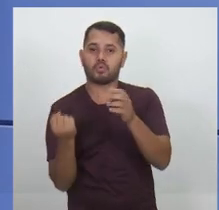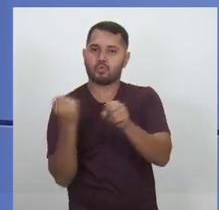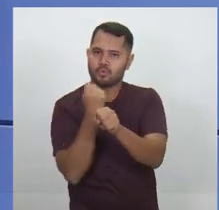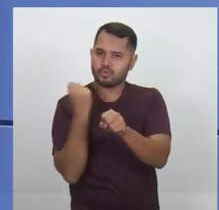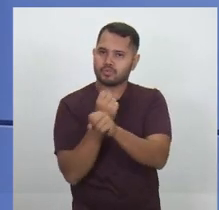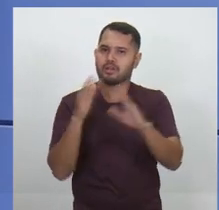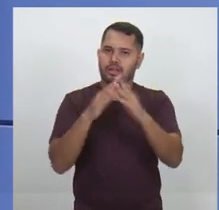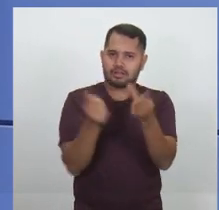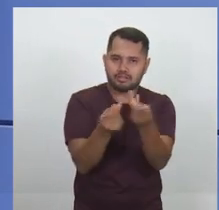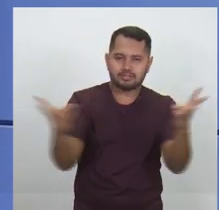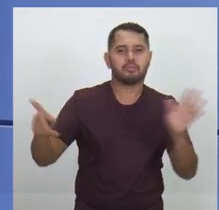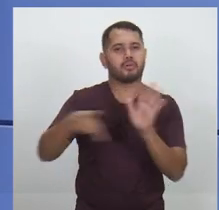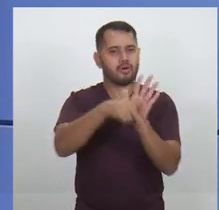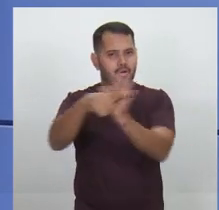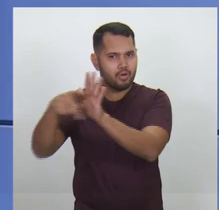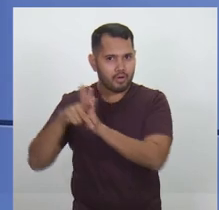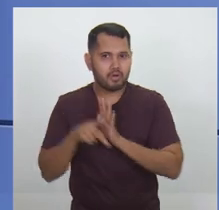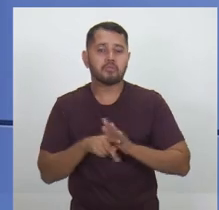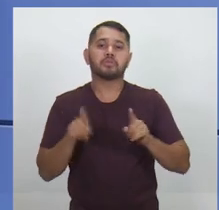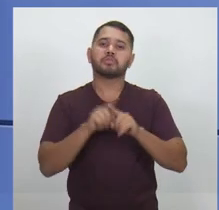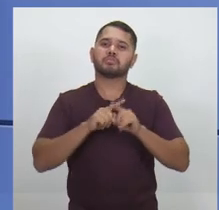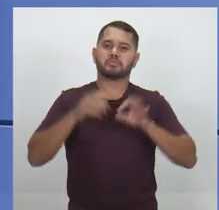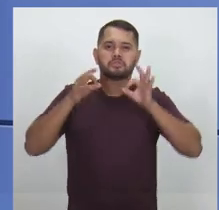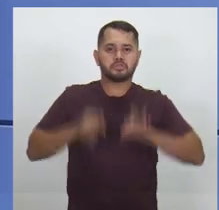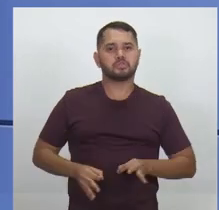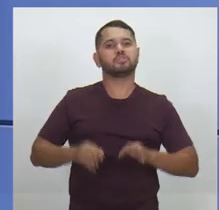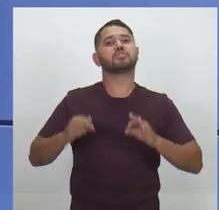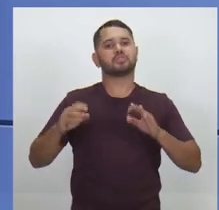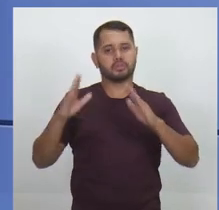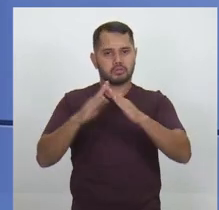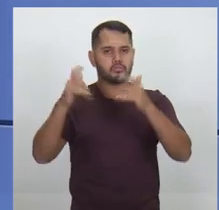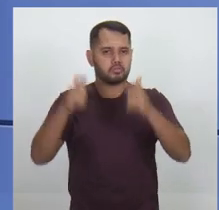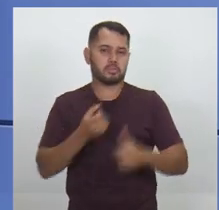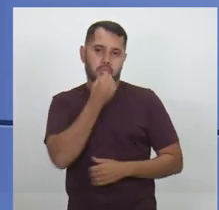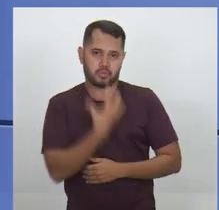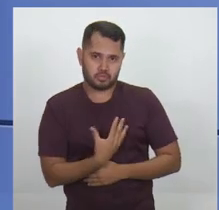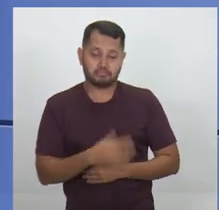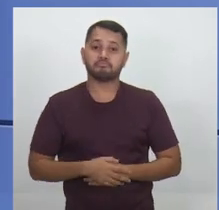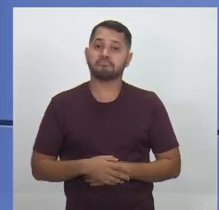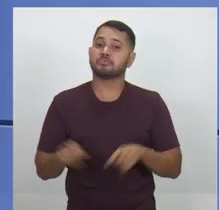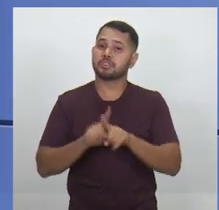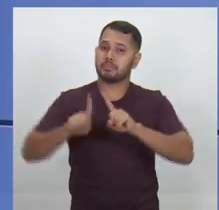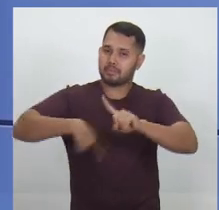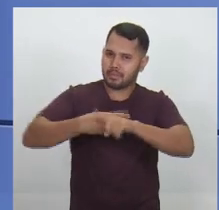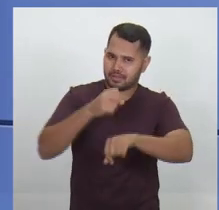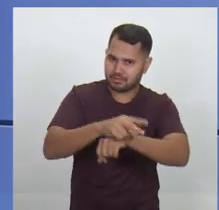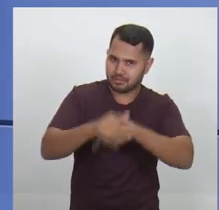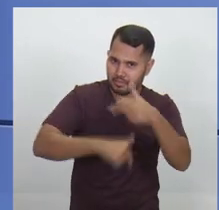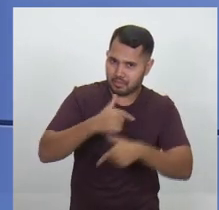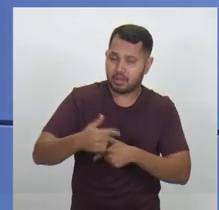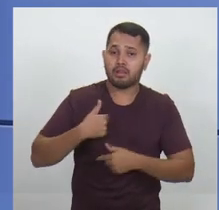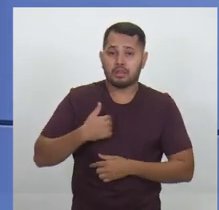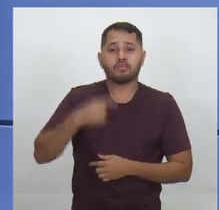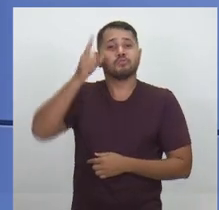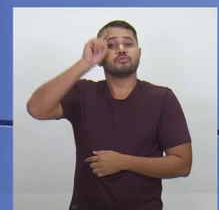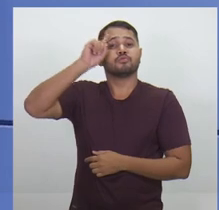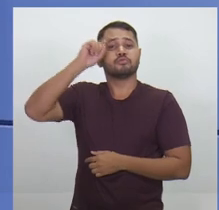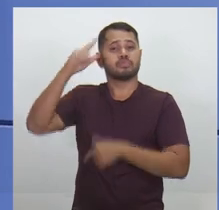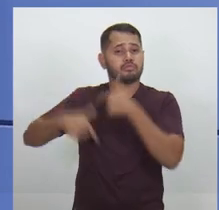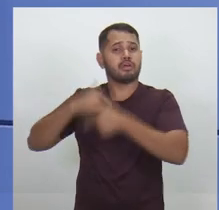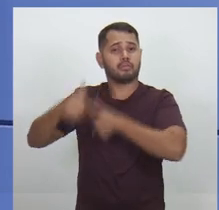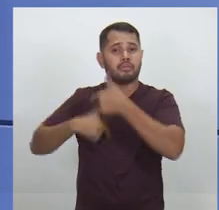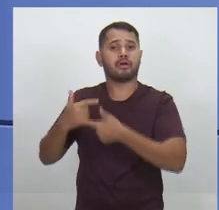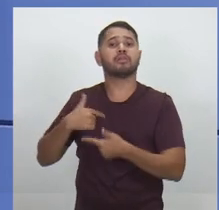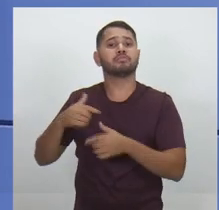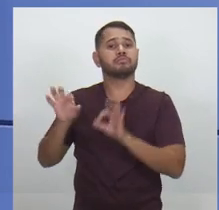própria para que você possa ter a dignidade também de estar morando em uma situação digna. Geração de emprego e renda é o que eu faço no meu dia a dia enquanto